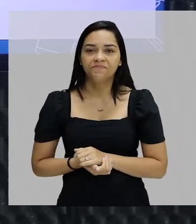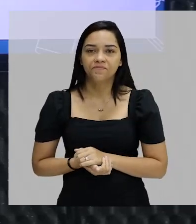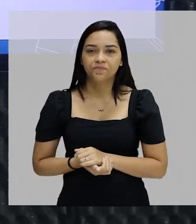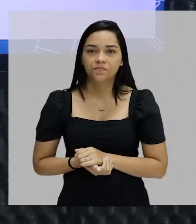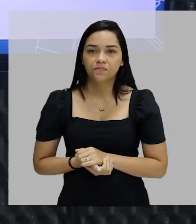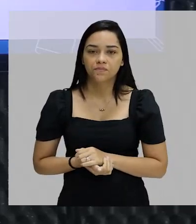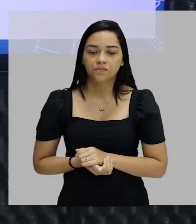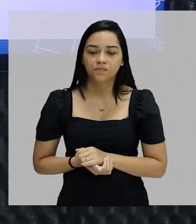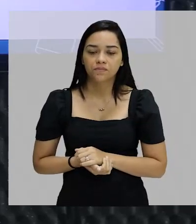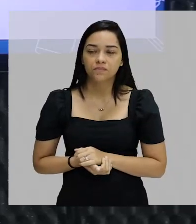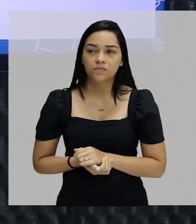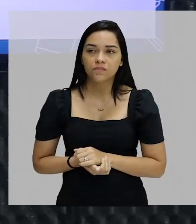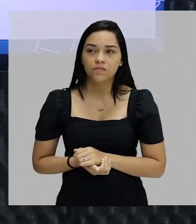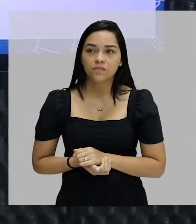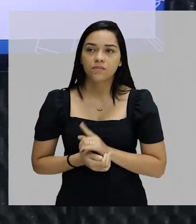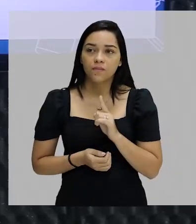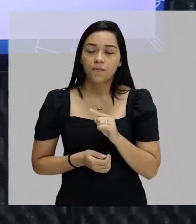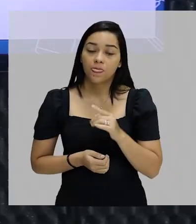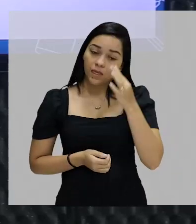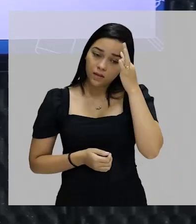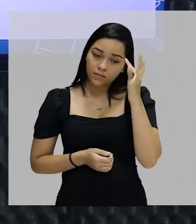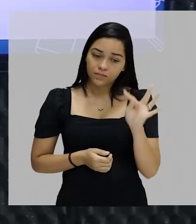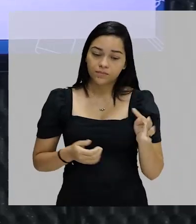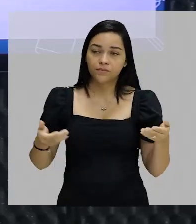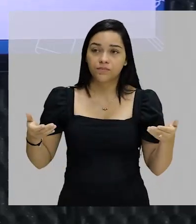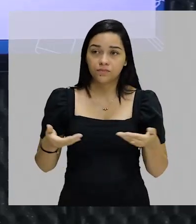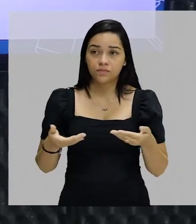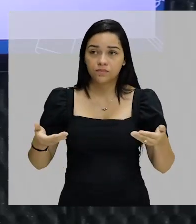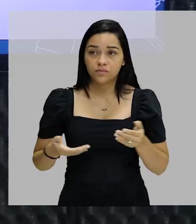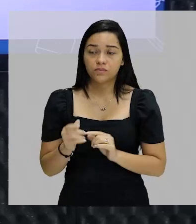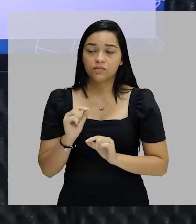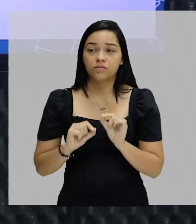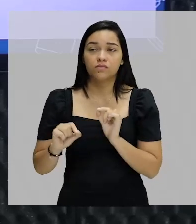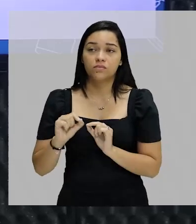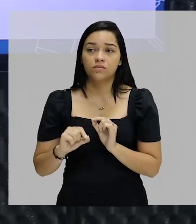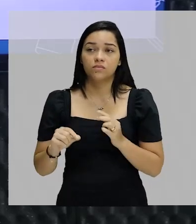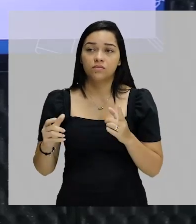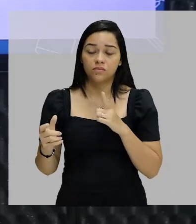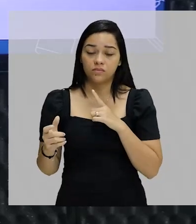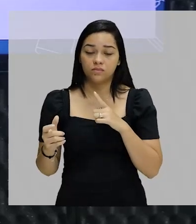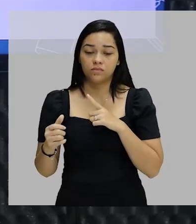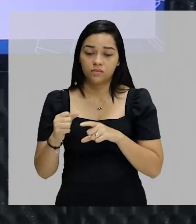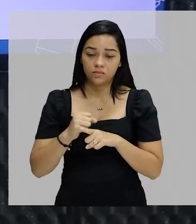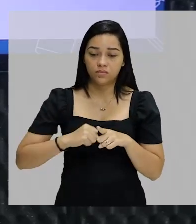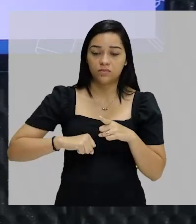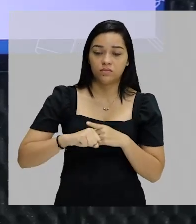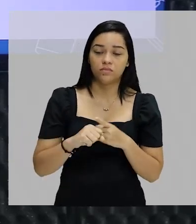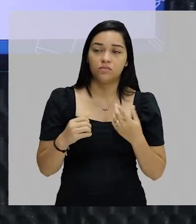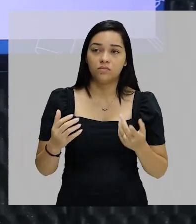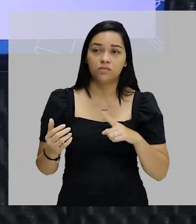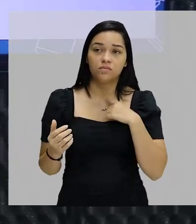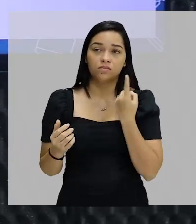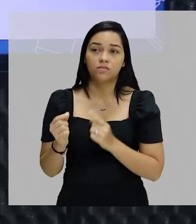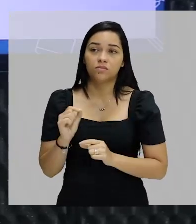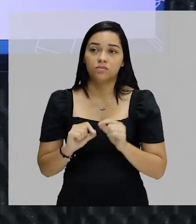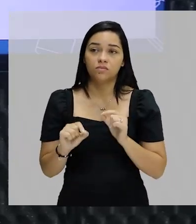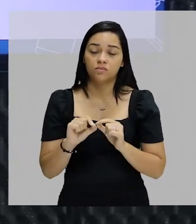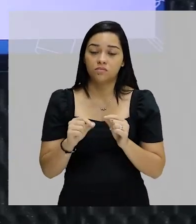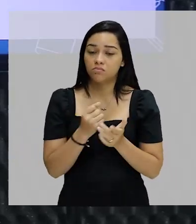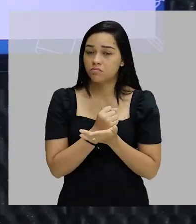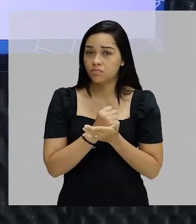construção do saber. Essas teorias hoje, elas são teorias que, na sociologia, nós consideramos como